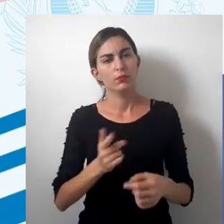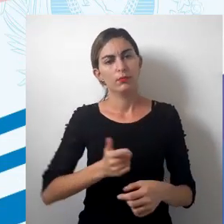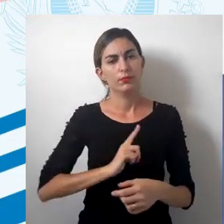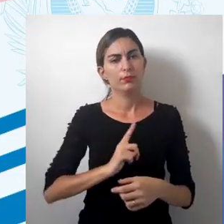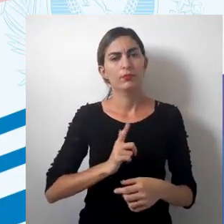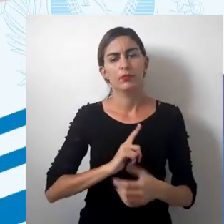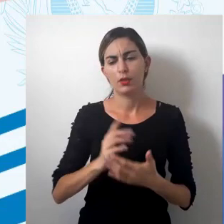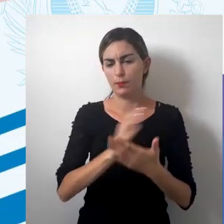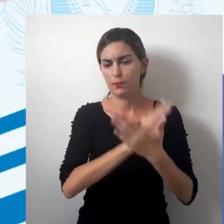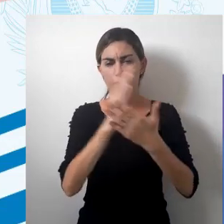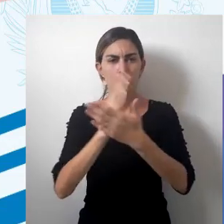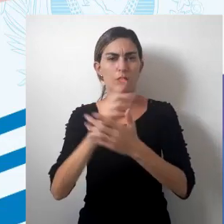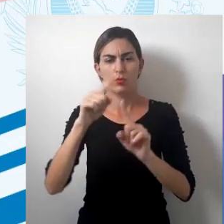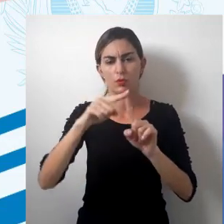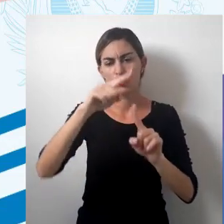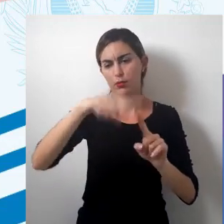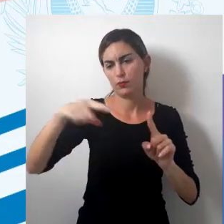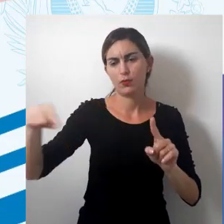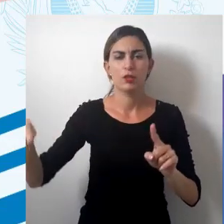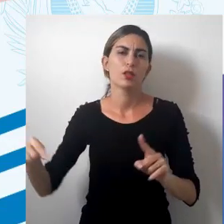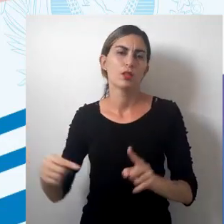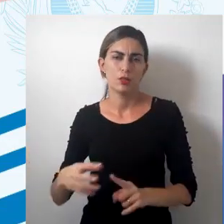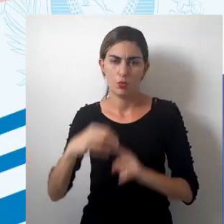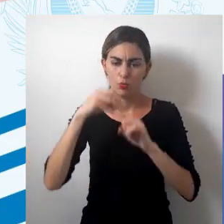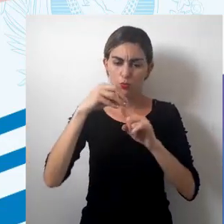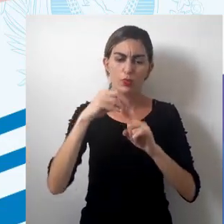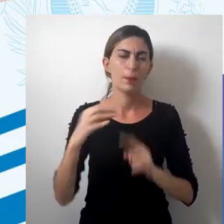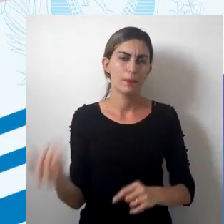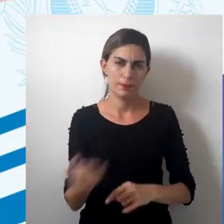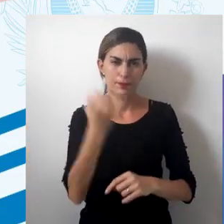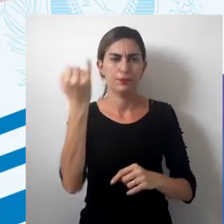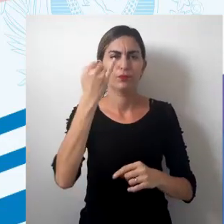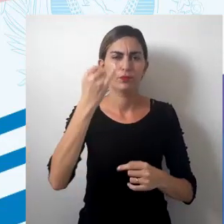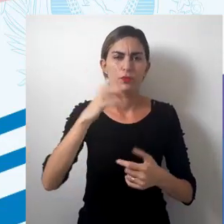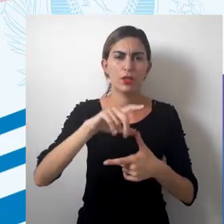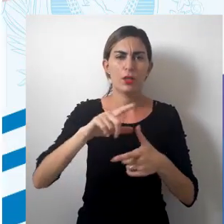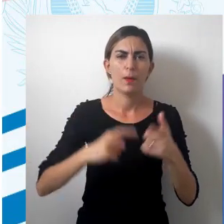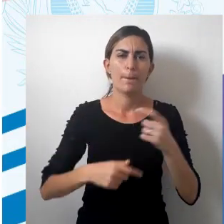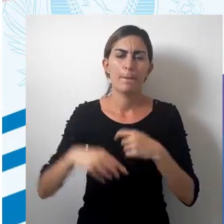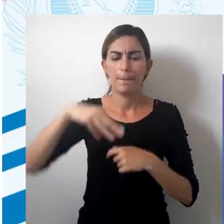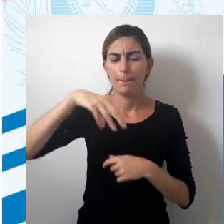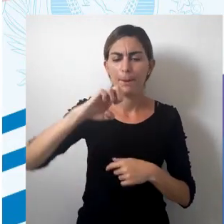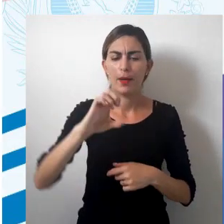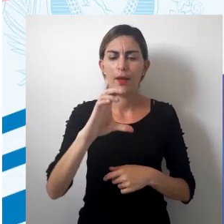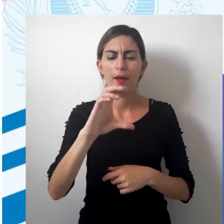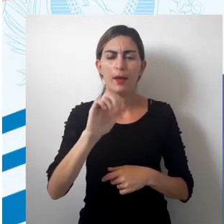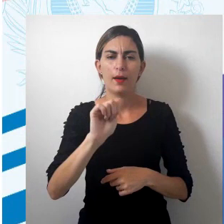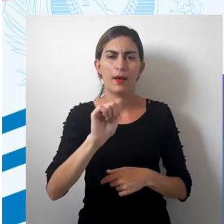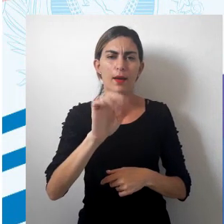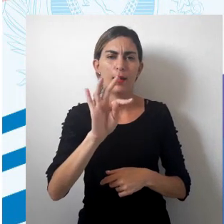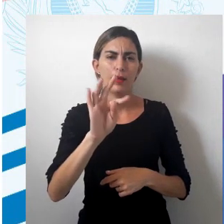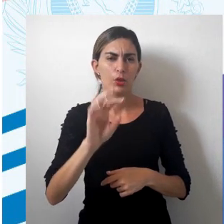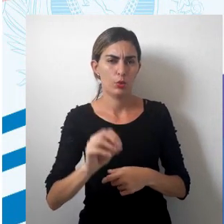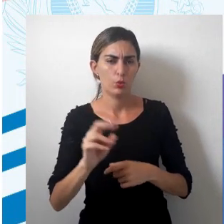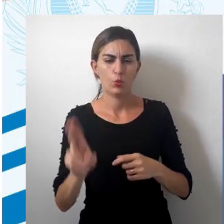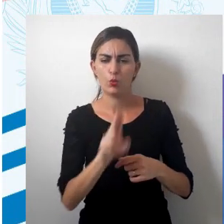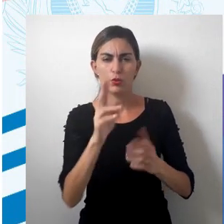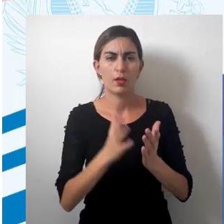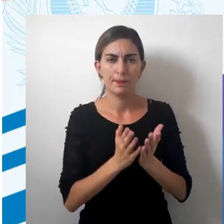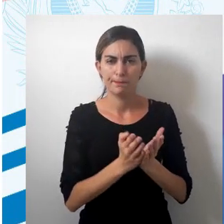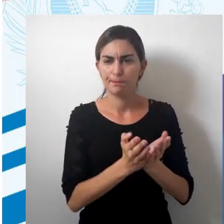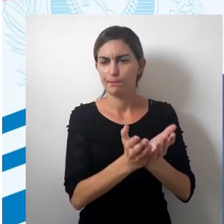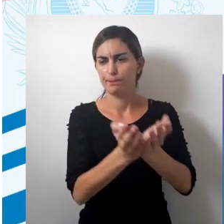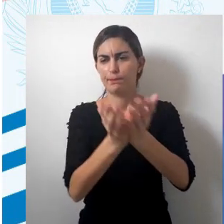ter algumas variações. Uma delas, e mais importante, é a projeção de Mercator. Ela é muito utilizada para a